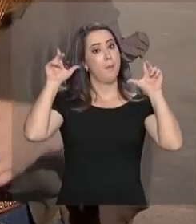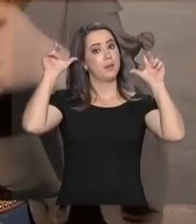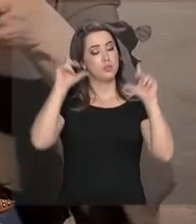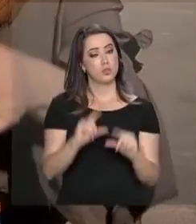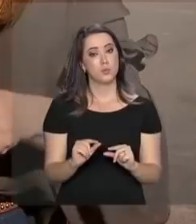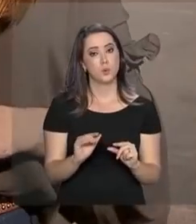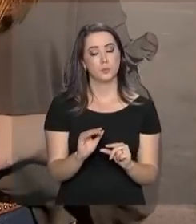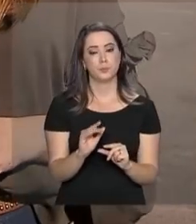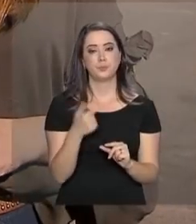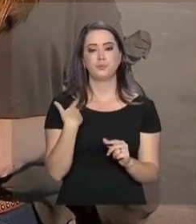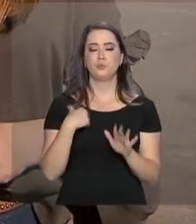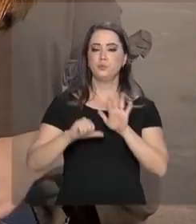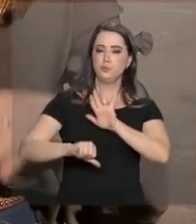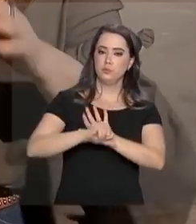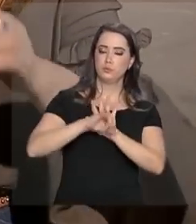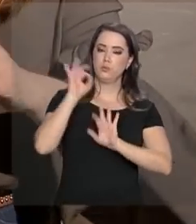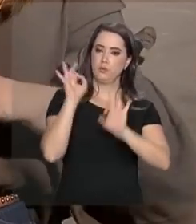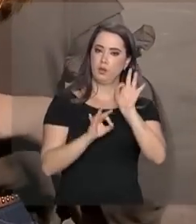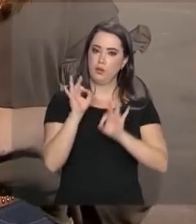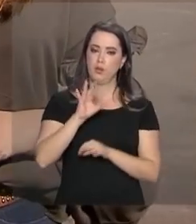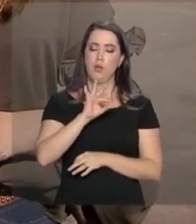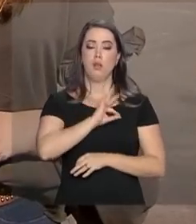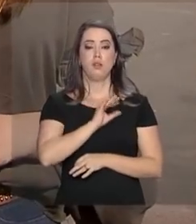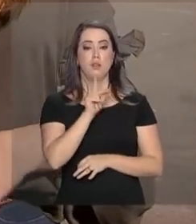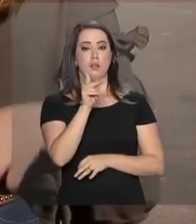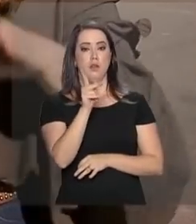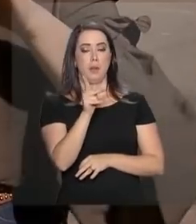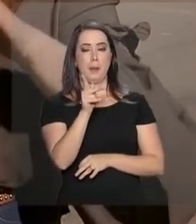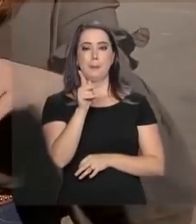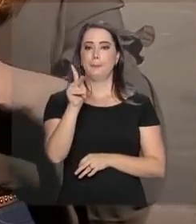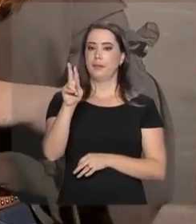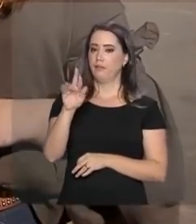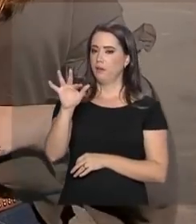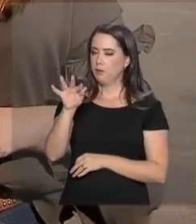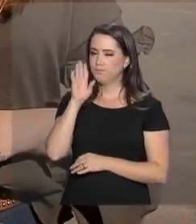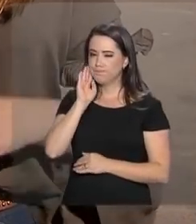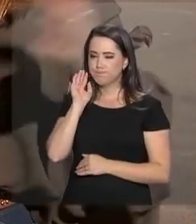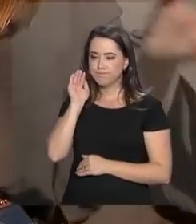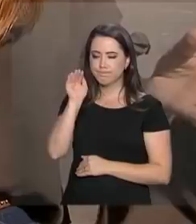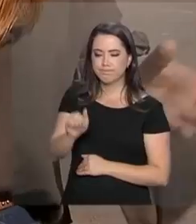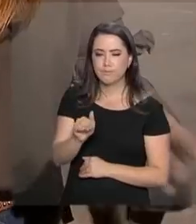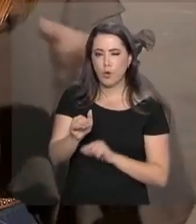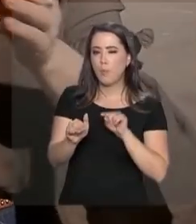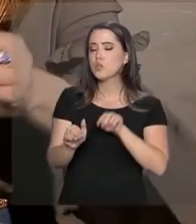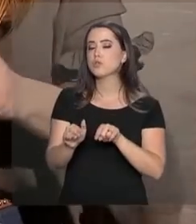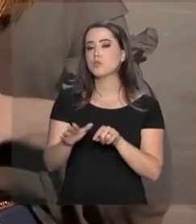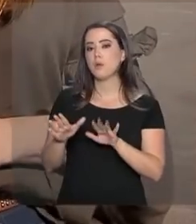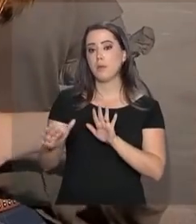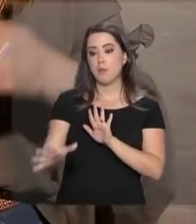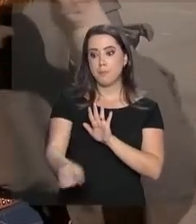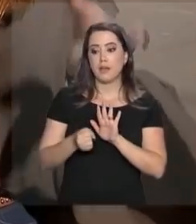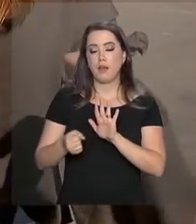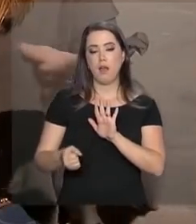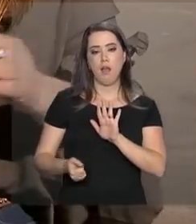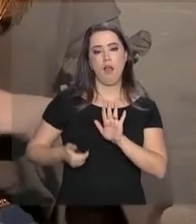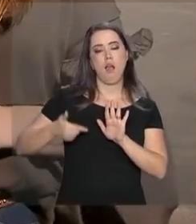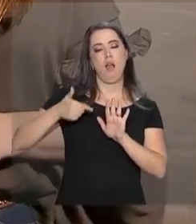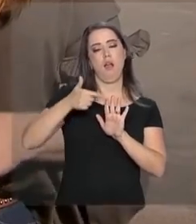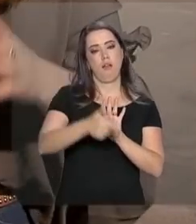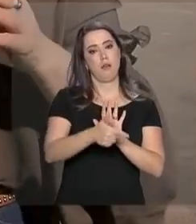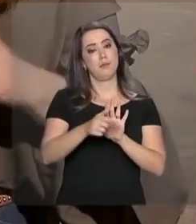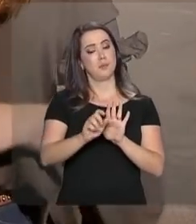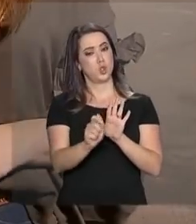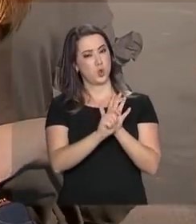organizado na operação deste ano, a Polícia Rodoviária Federal focou na apreensão de armas e drogas, como maconha e